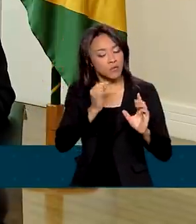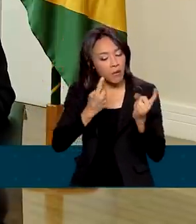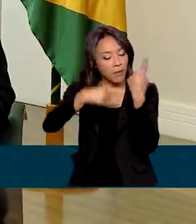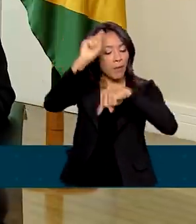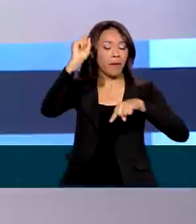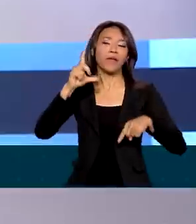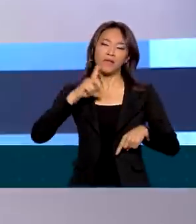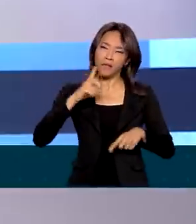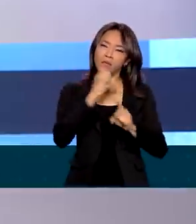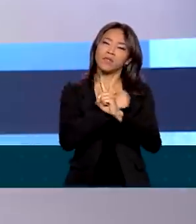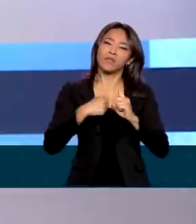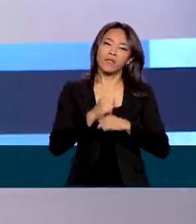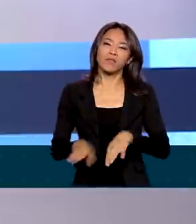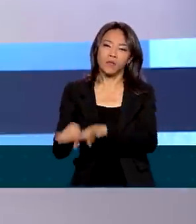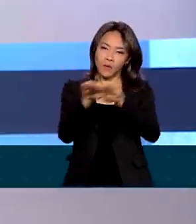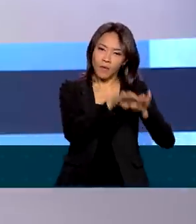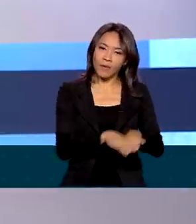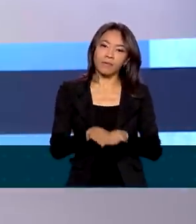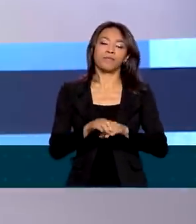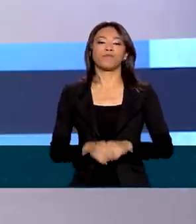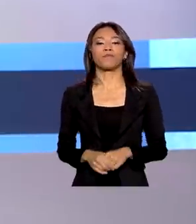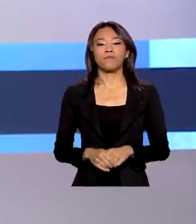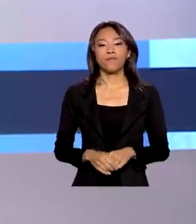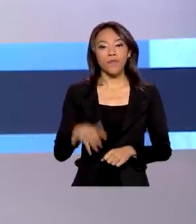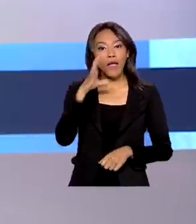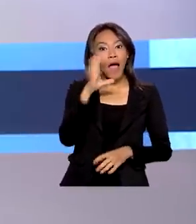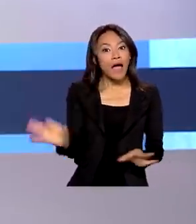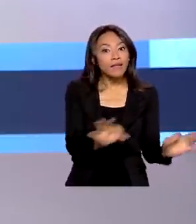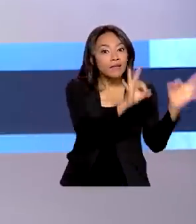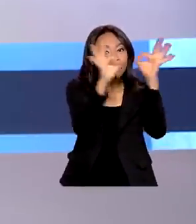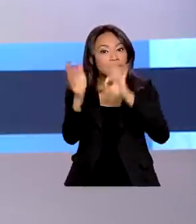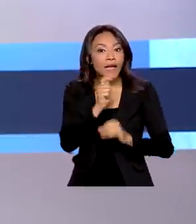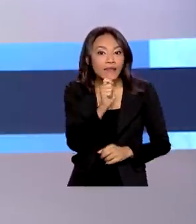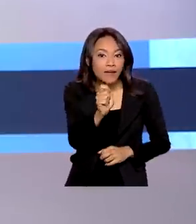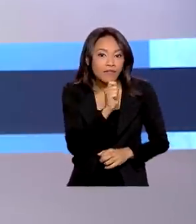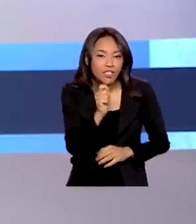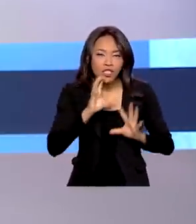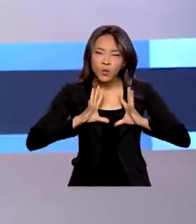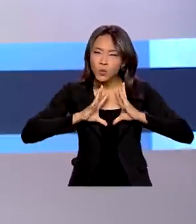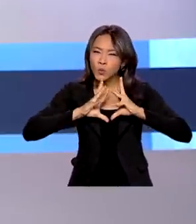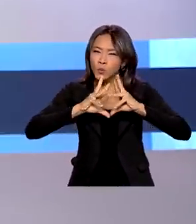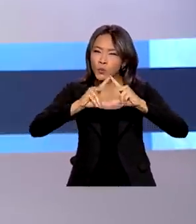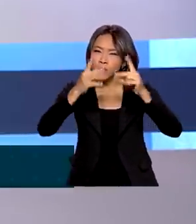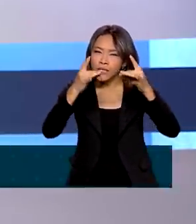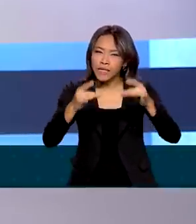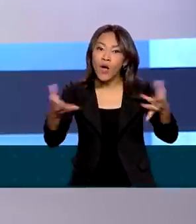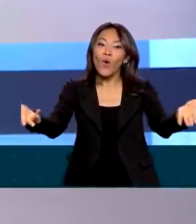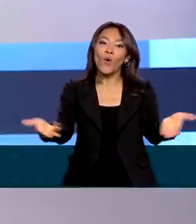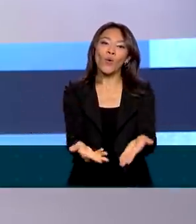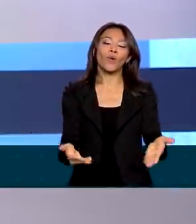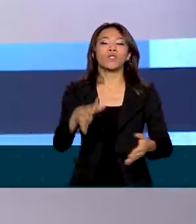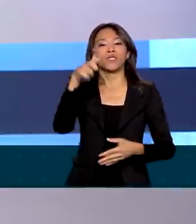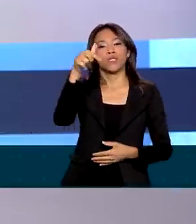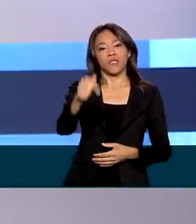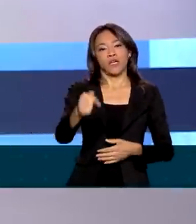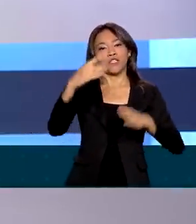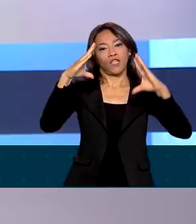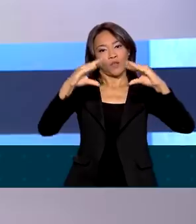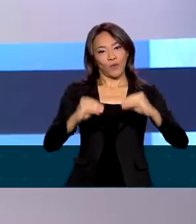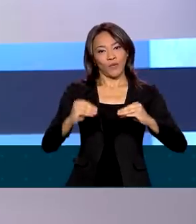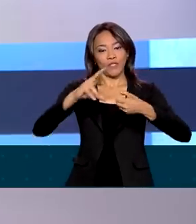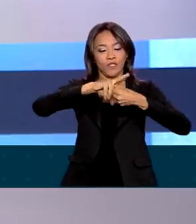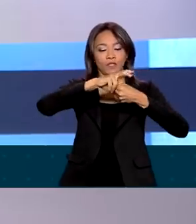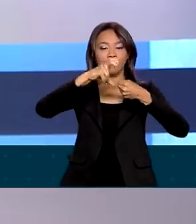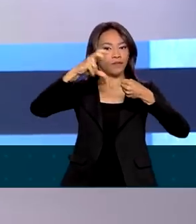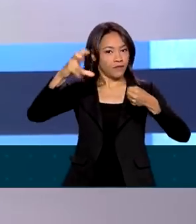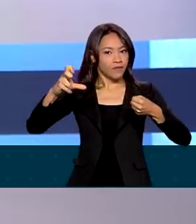mais igual. A entrevista completa do ministro da Cidadania você confere hoje, às sete da noite, no programa de rádio A Voz do